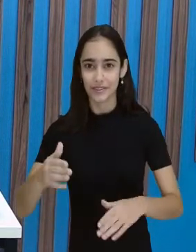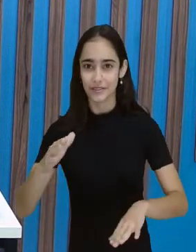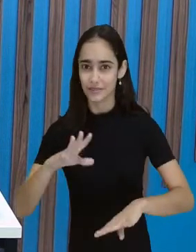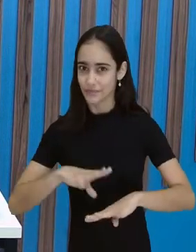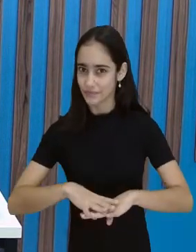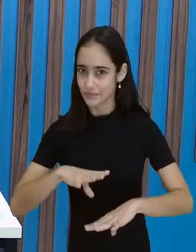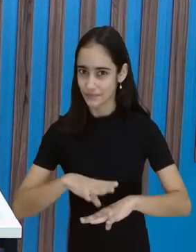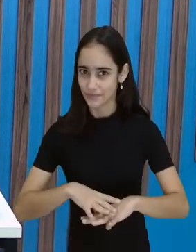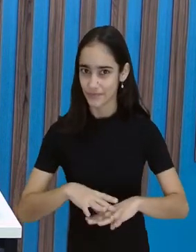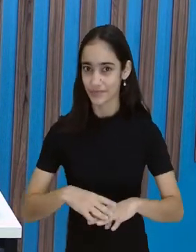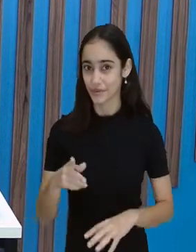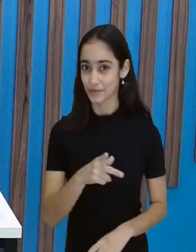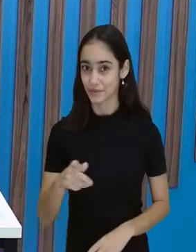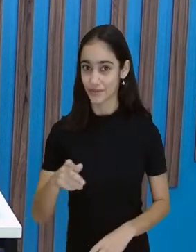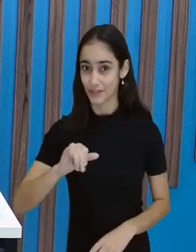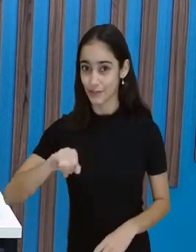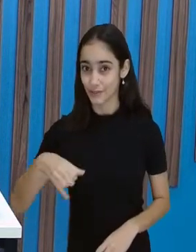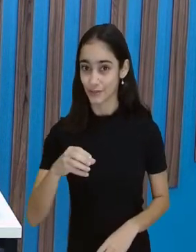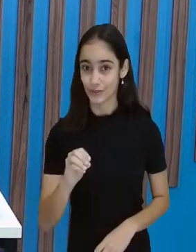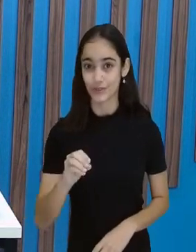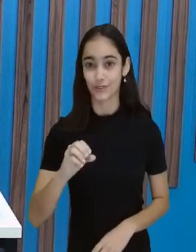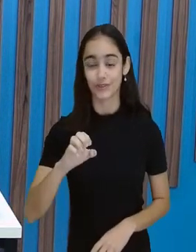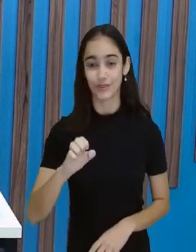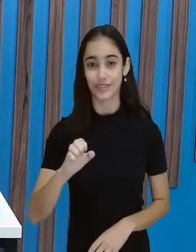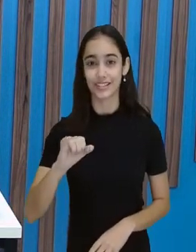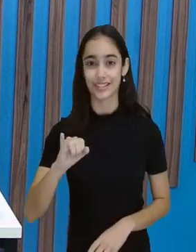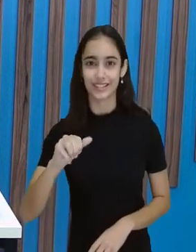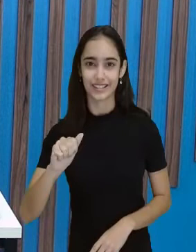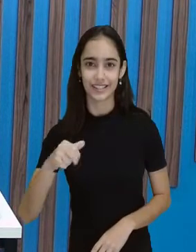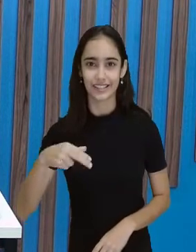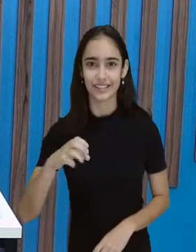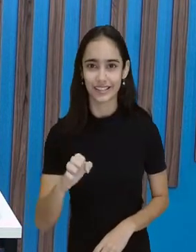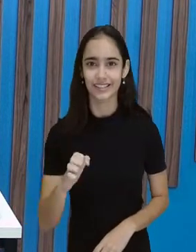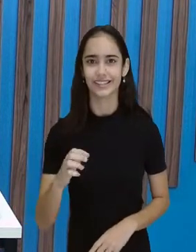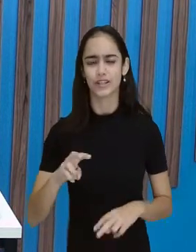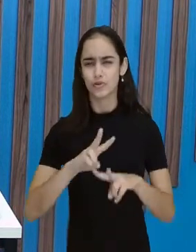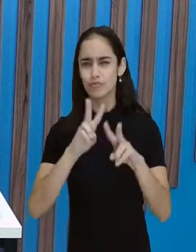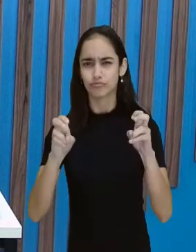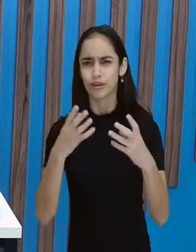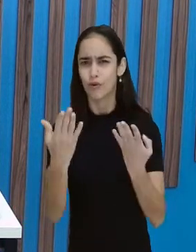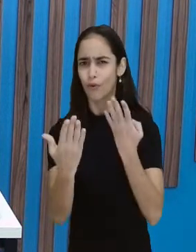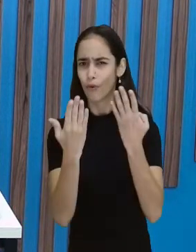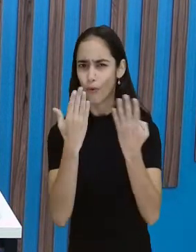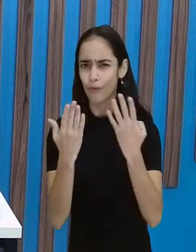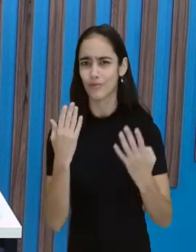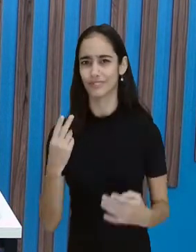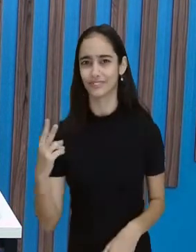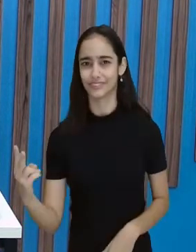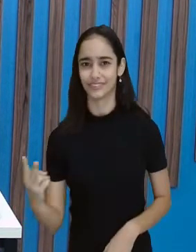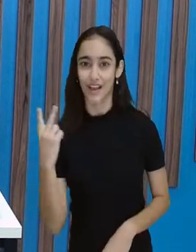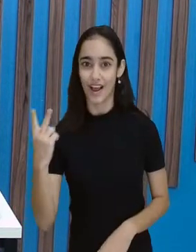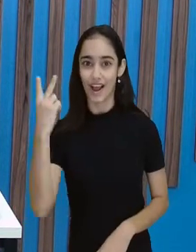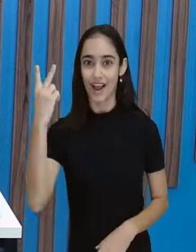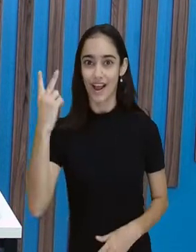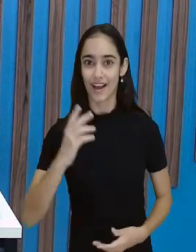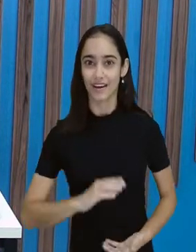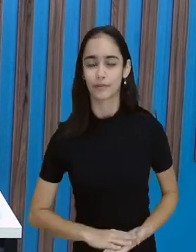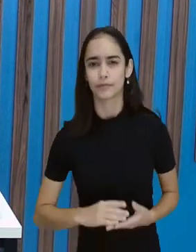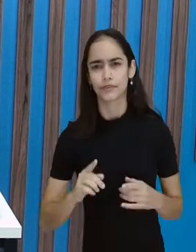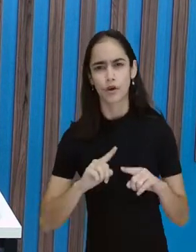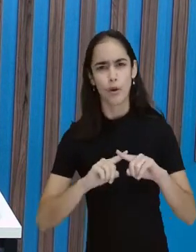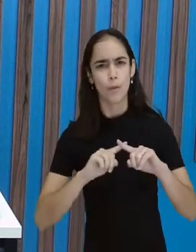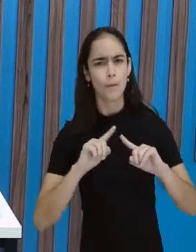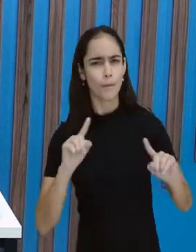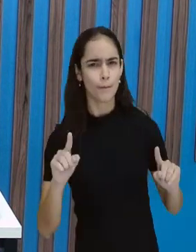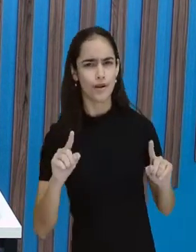professora Josiane Santos e o tema da nossa aula de hoje é comparação de valores. Mas eu não estou